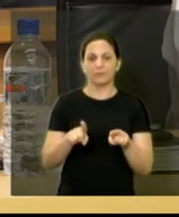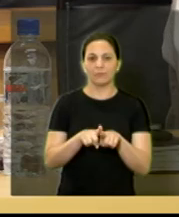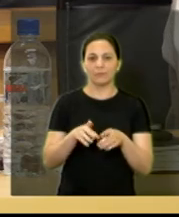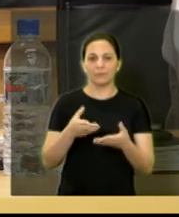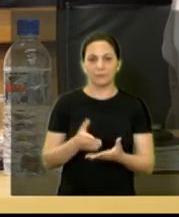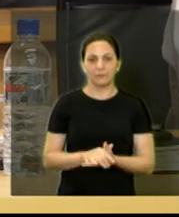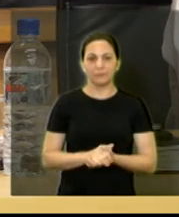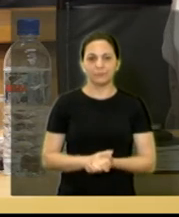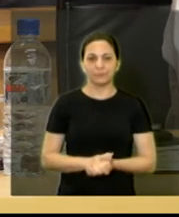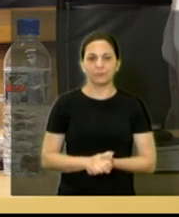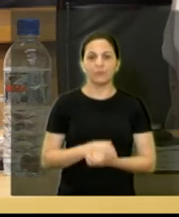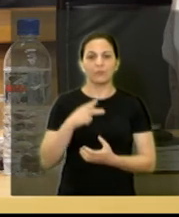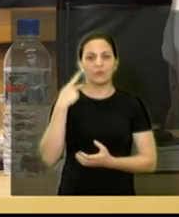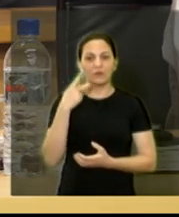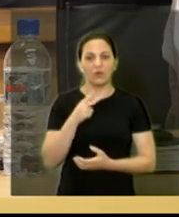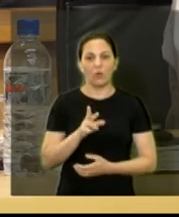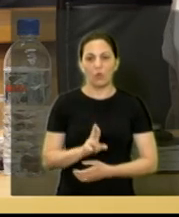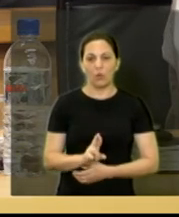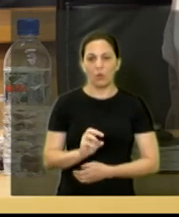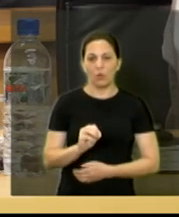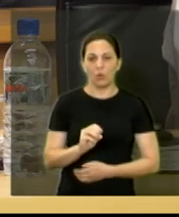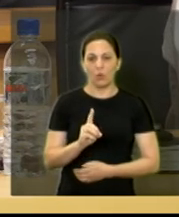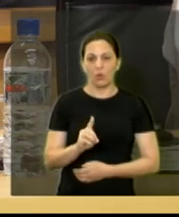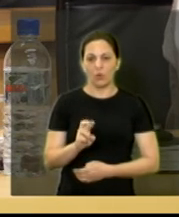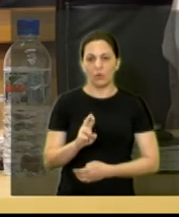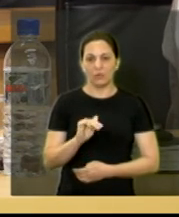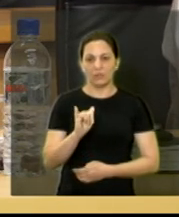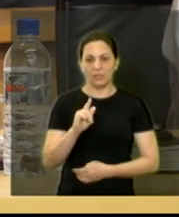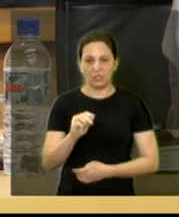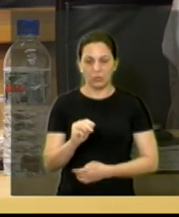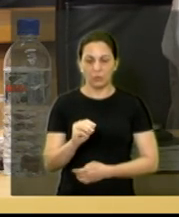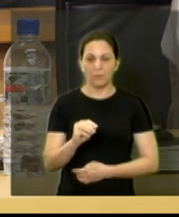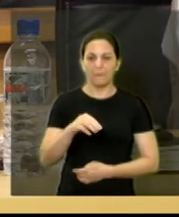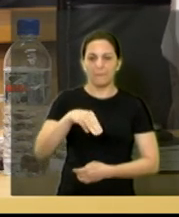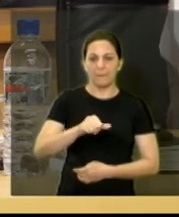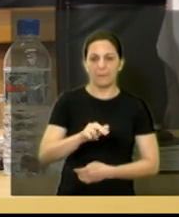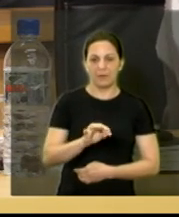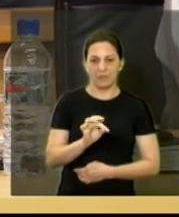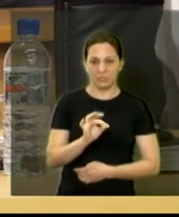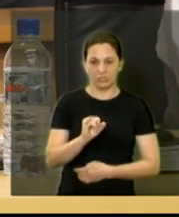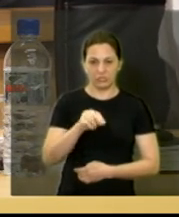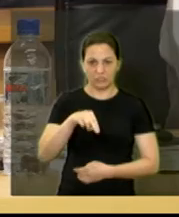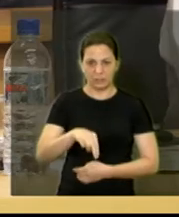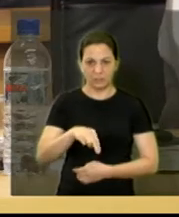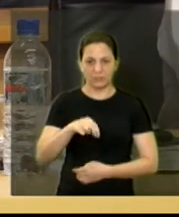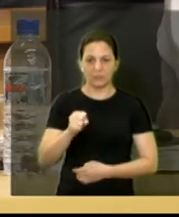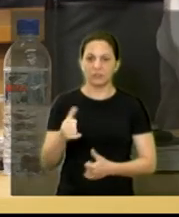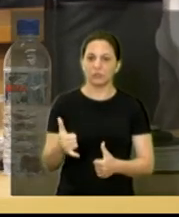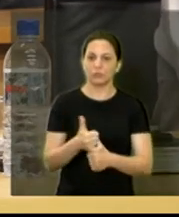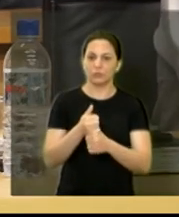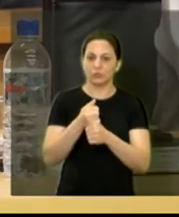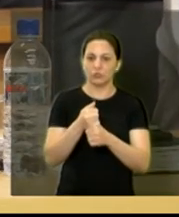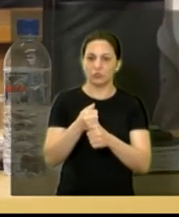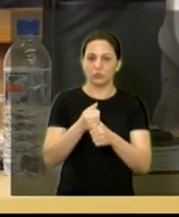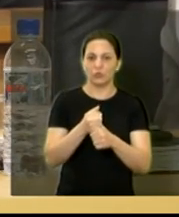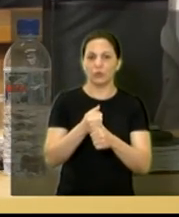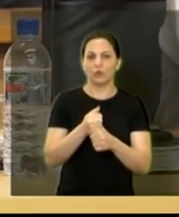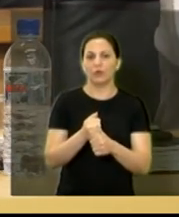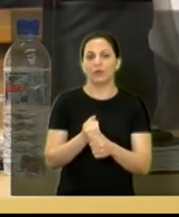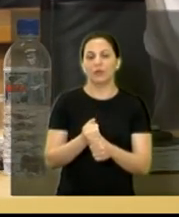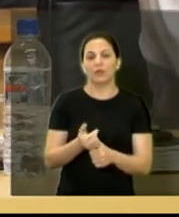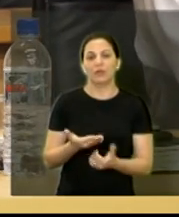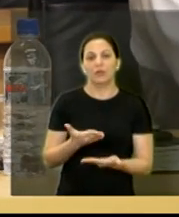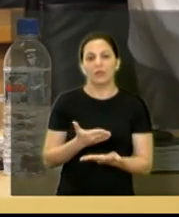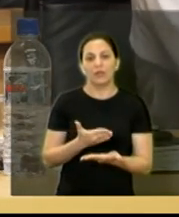o vereador Rodrigo também que acabou de tomar posse toda forma lembro que as 18 horas